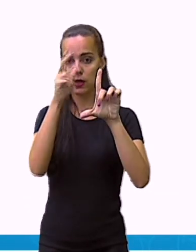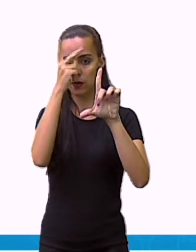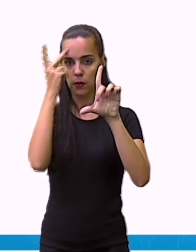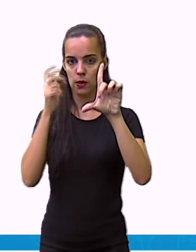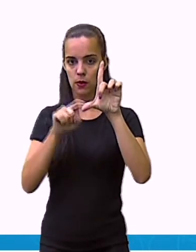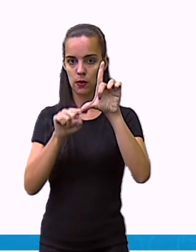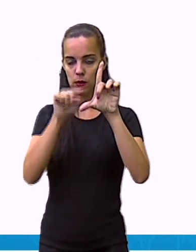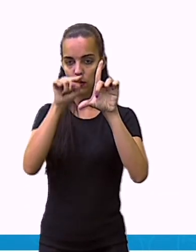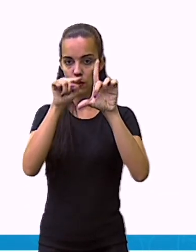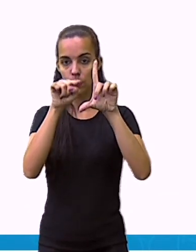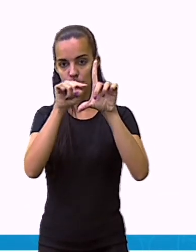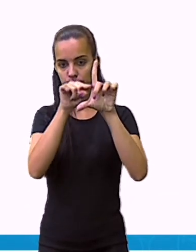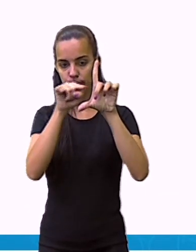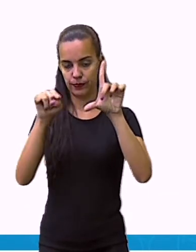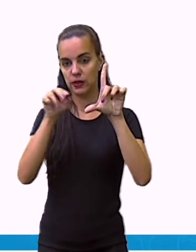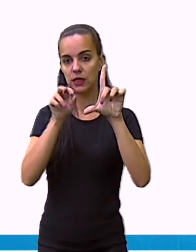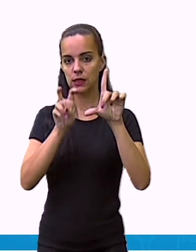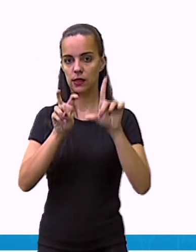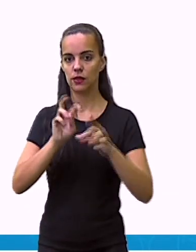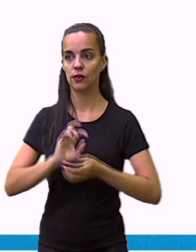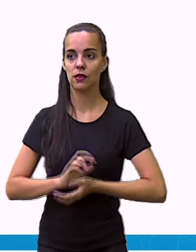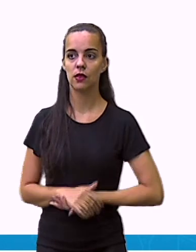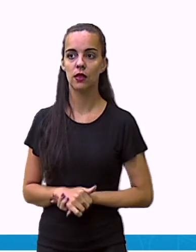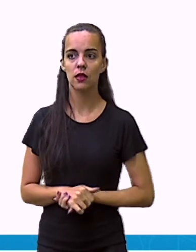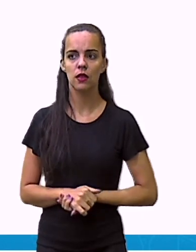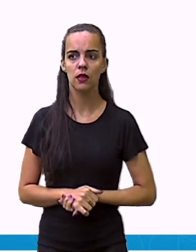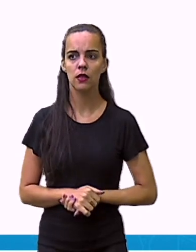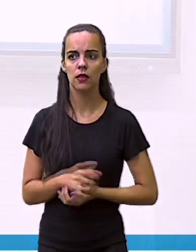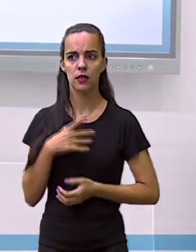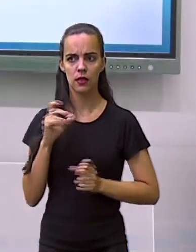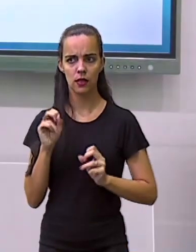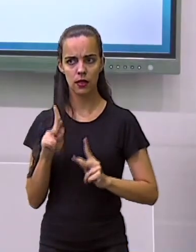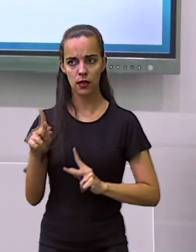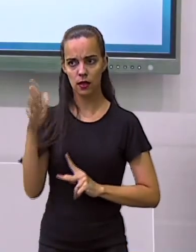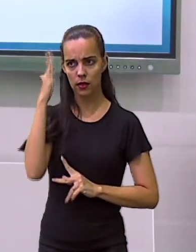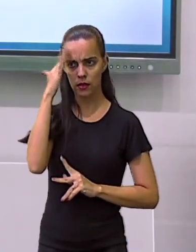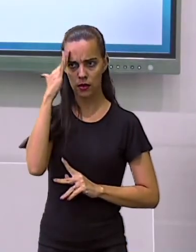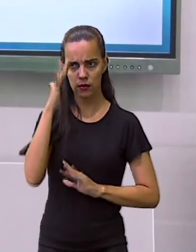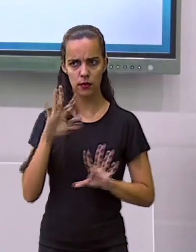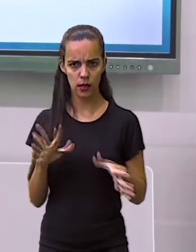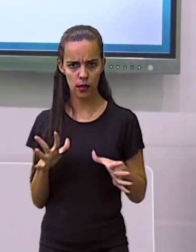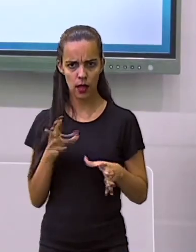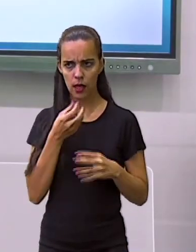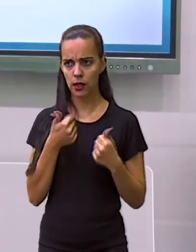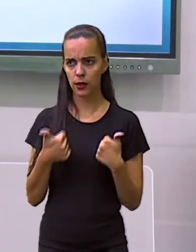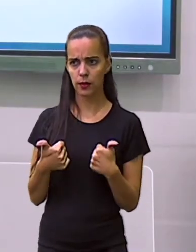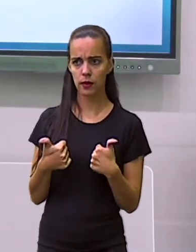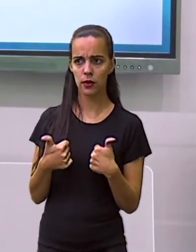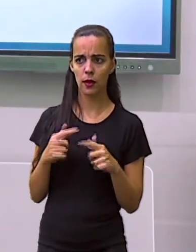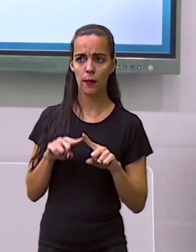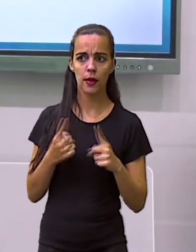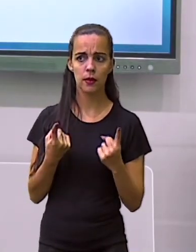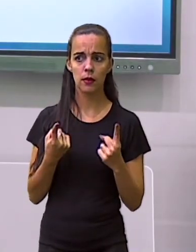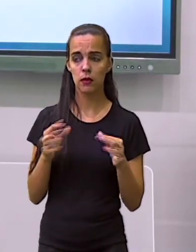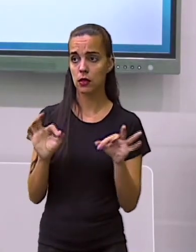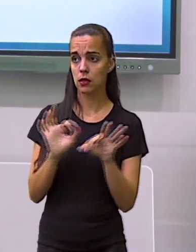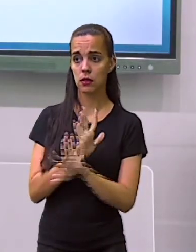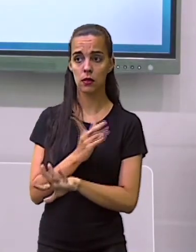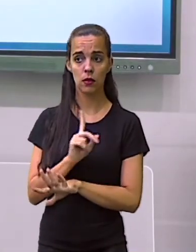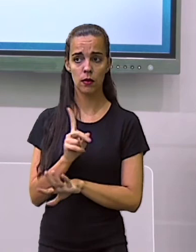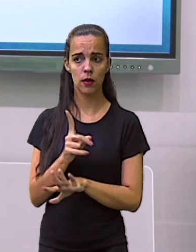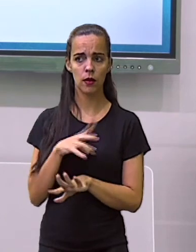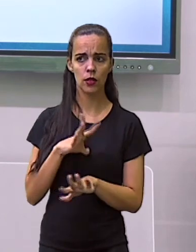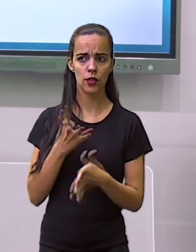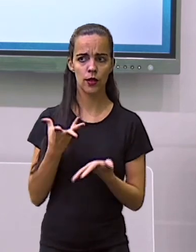5, porque foram 5 pessoas. Ok, até aqui tudo bem, mas nós não acabamos.